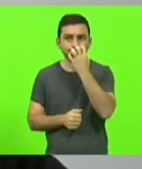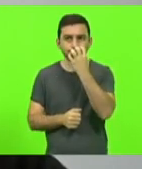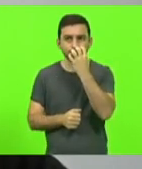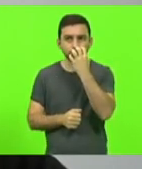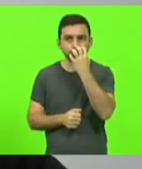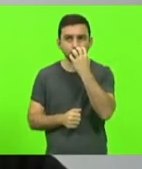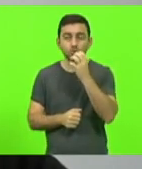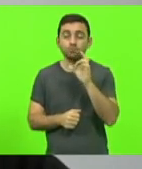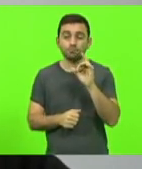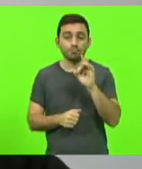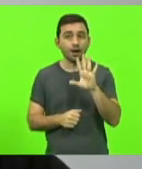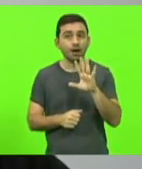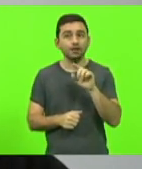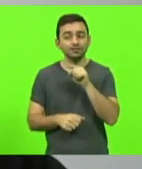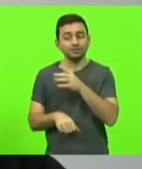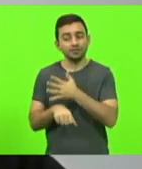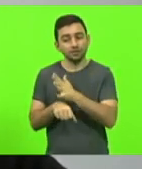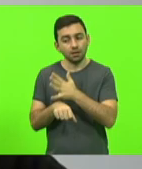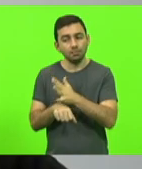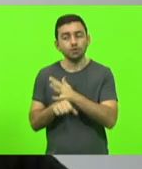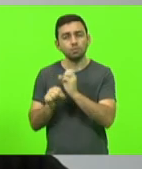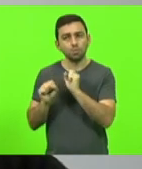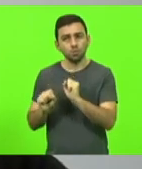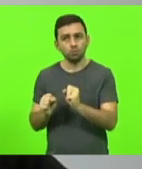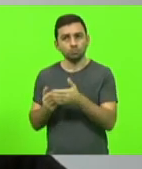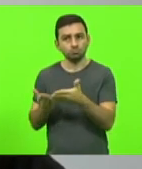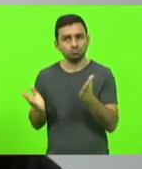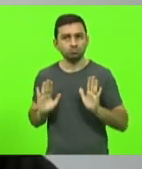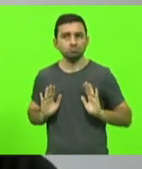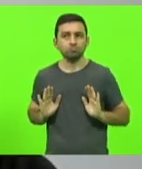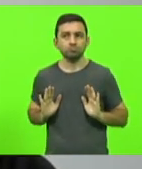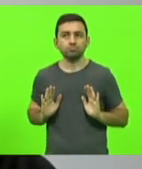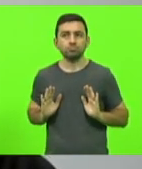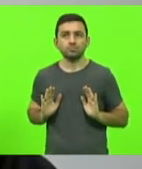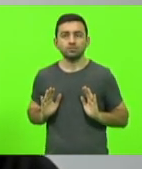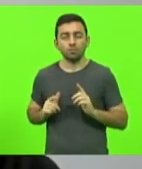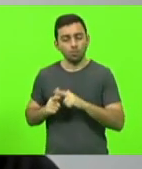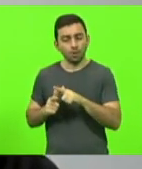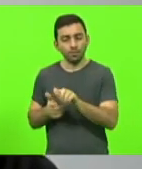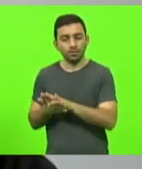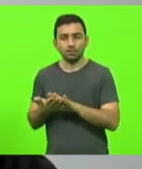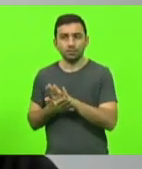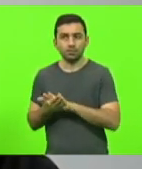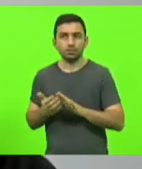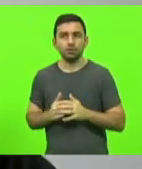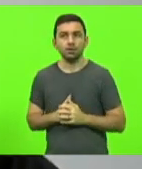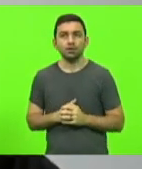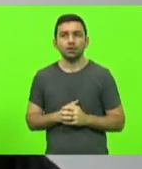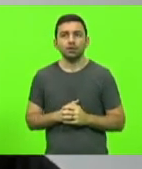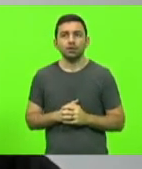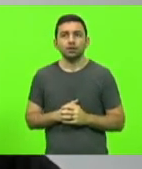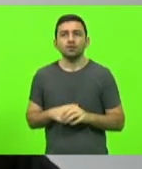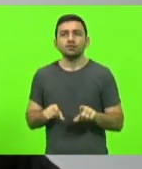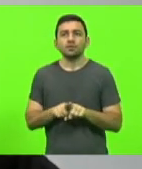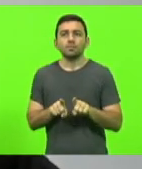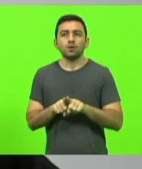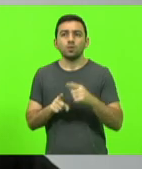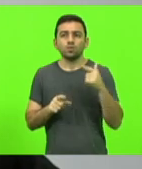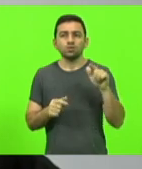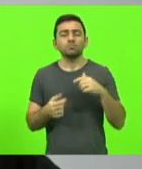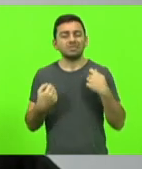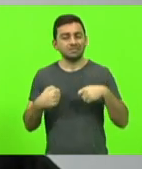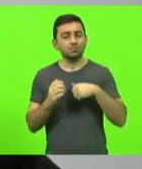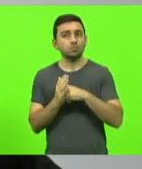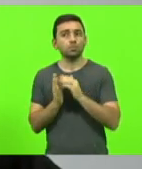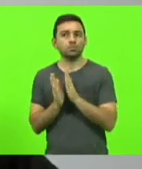exceto para treinamento. É bem simples, não tem problema nenhum. Outra coisa, nós precisamos multar, então nós não